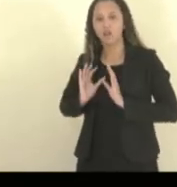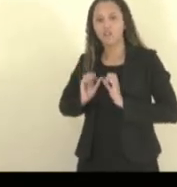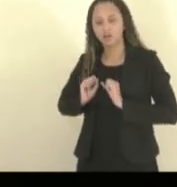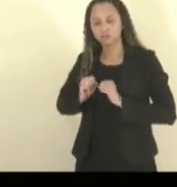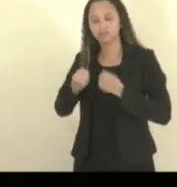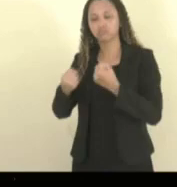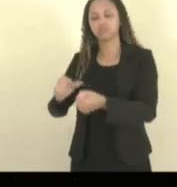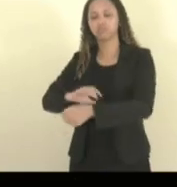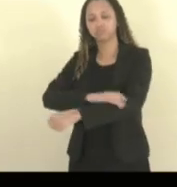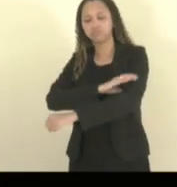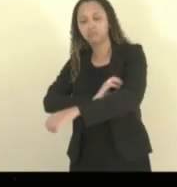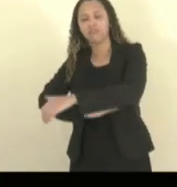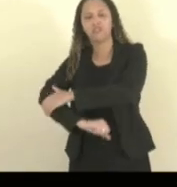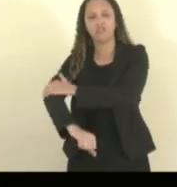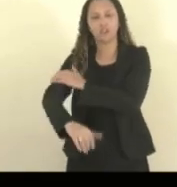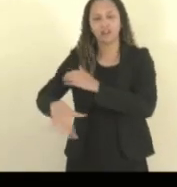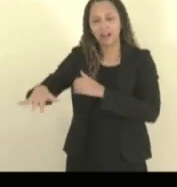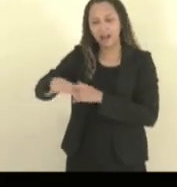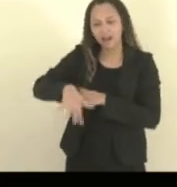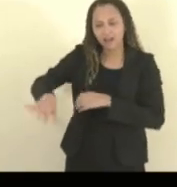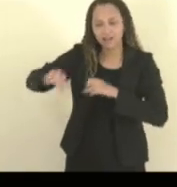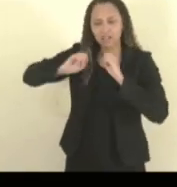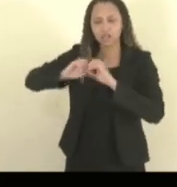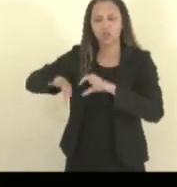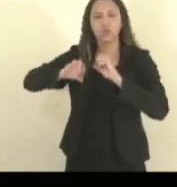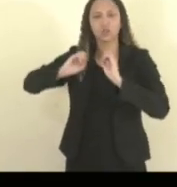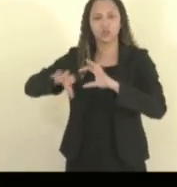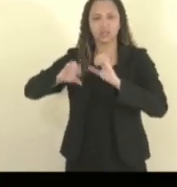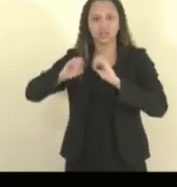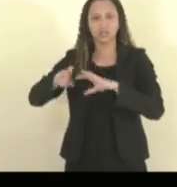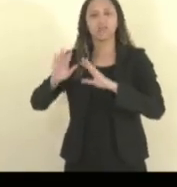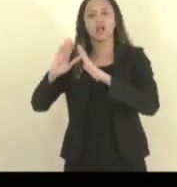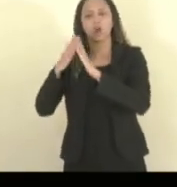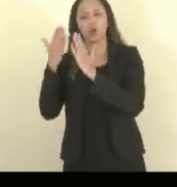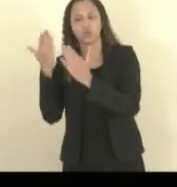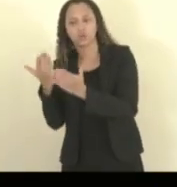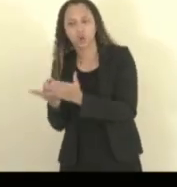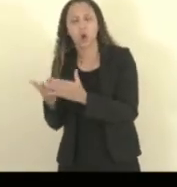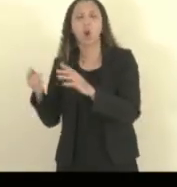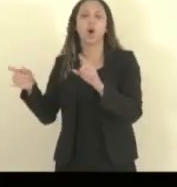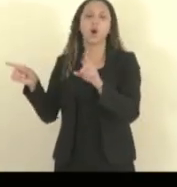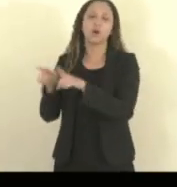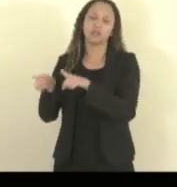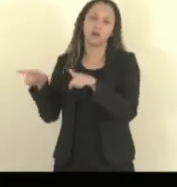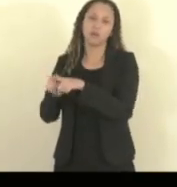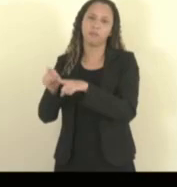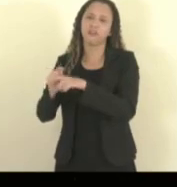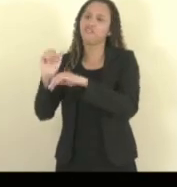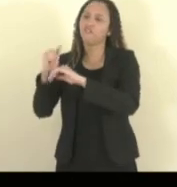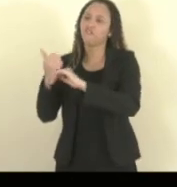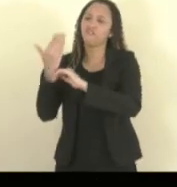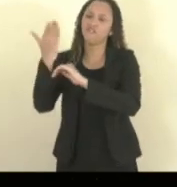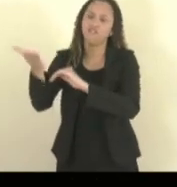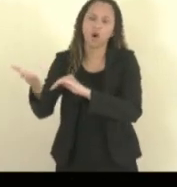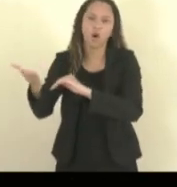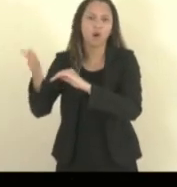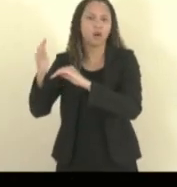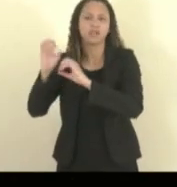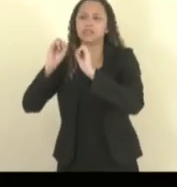educação, tanto no colégio, como fora do colégio,